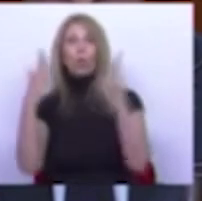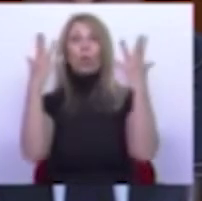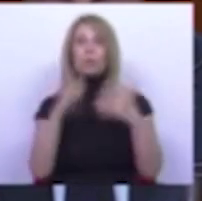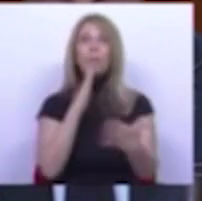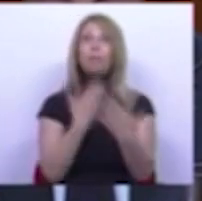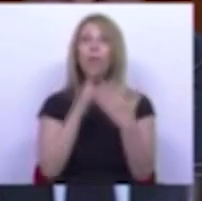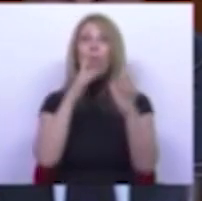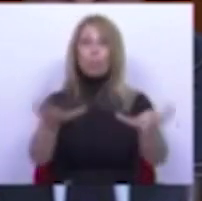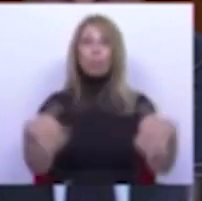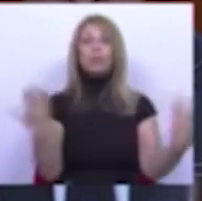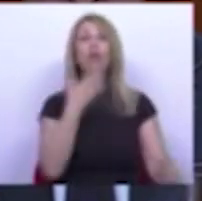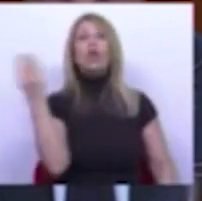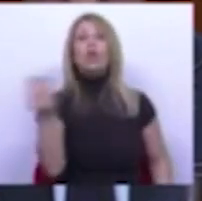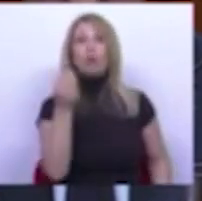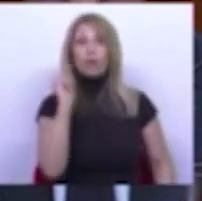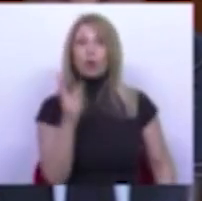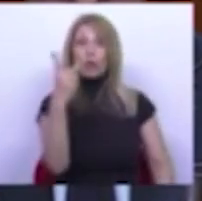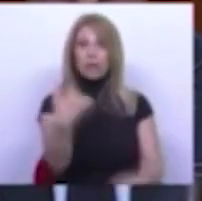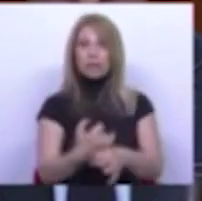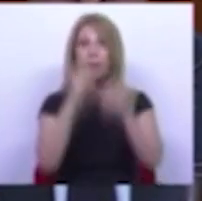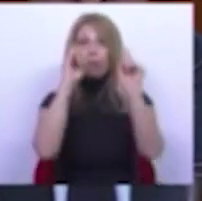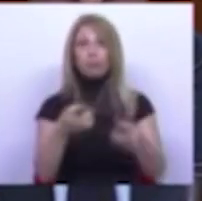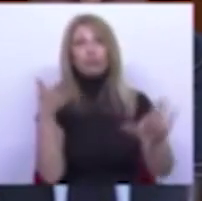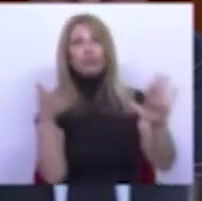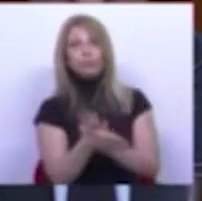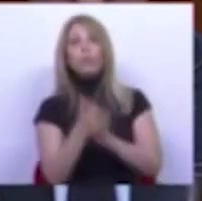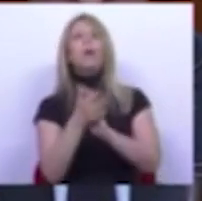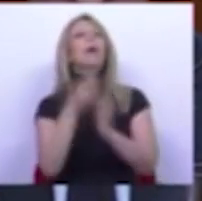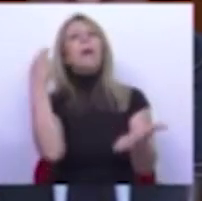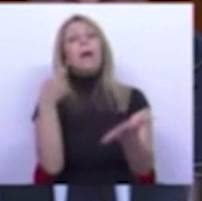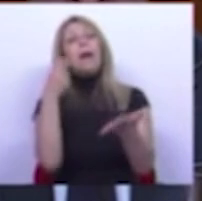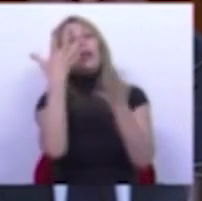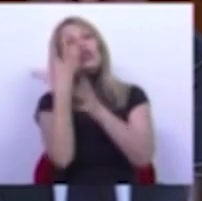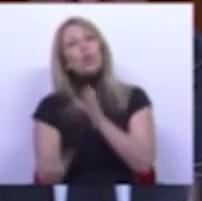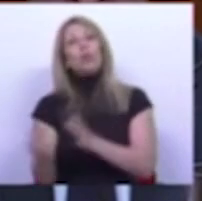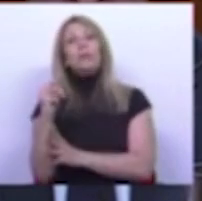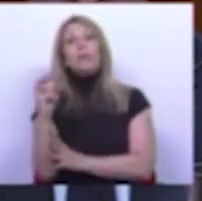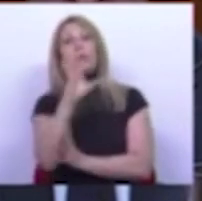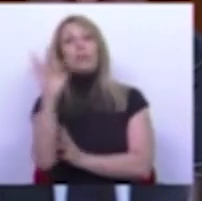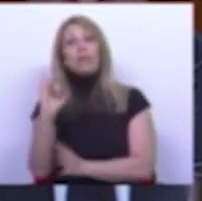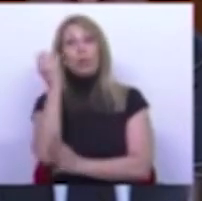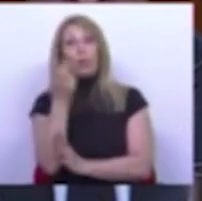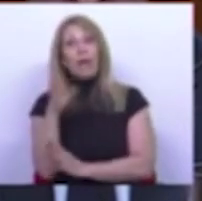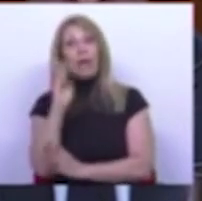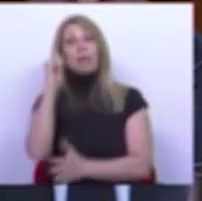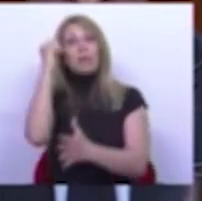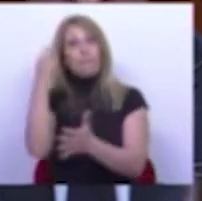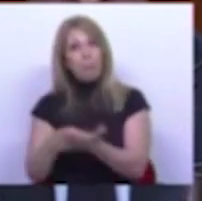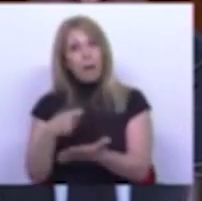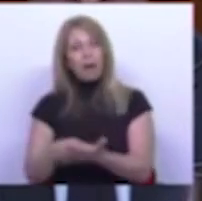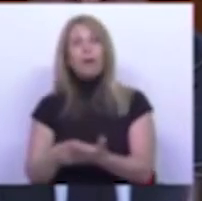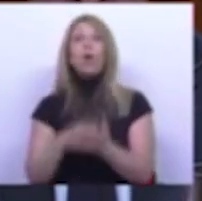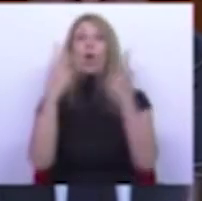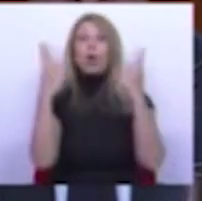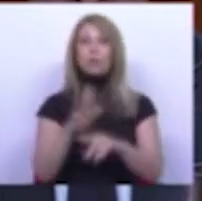jovens nos dois primeiros anos de atividade ter uma isenção de 30% no IRS que paga. Um orçamento